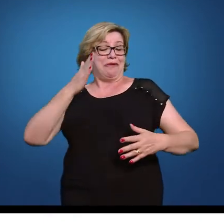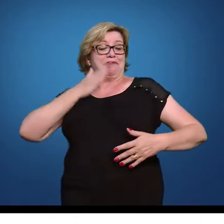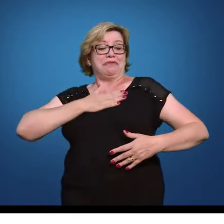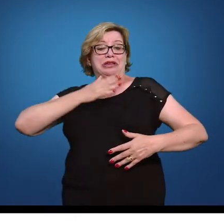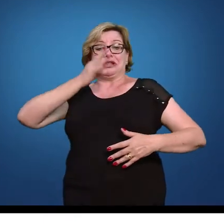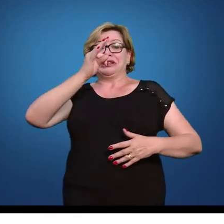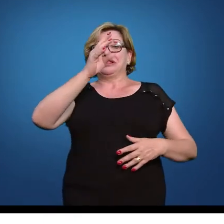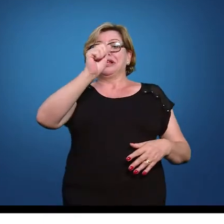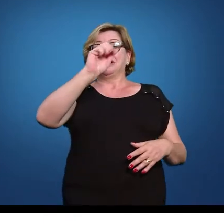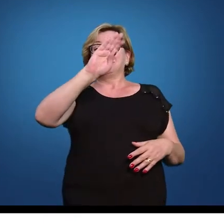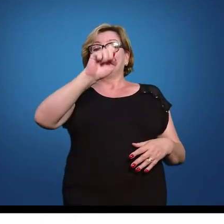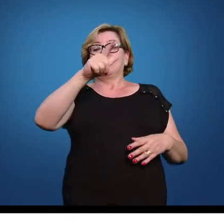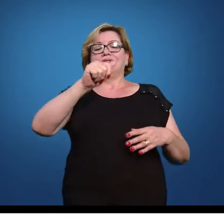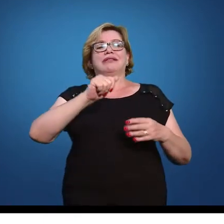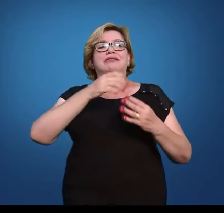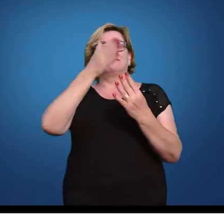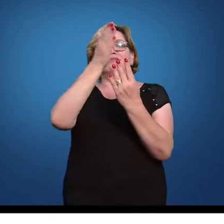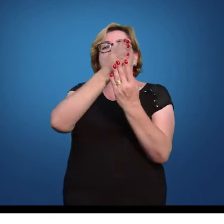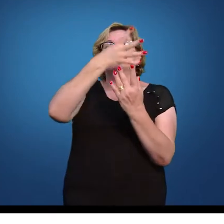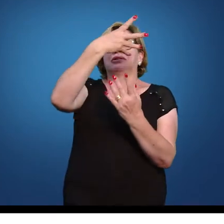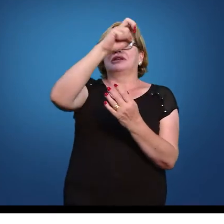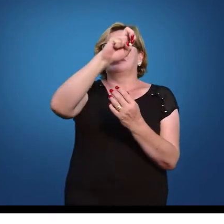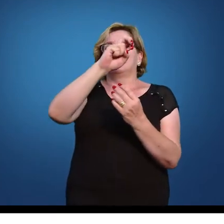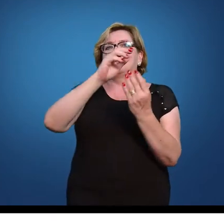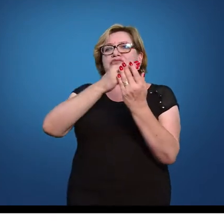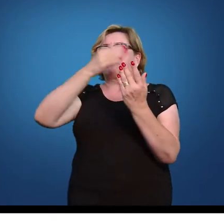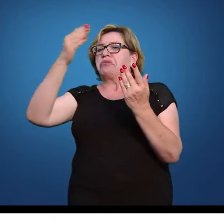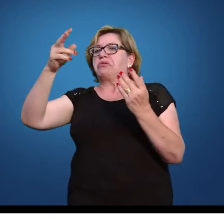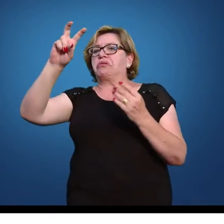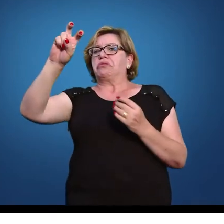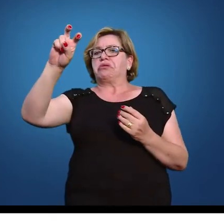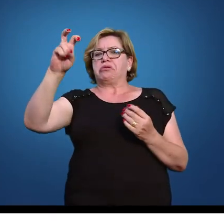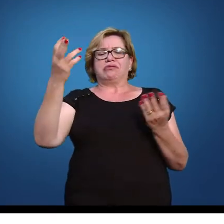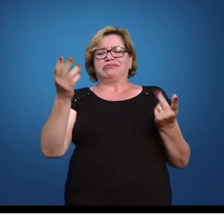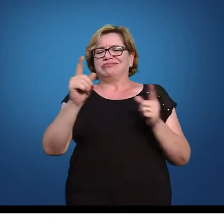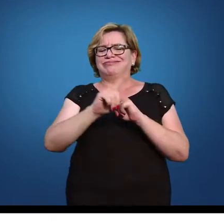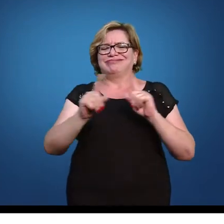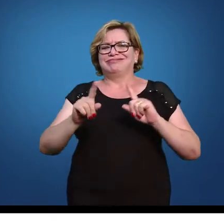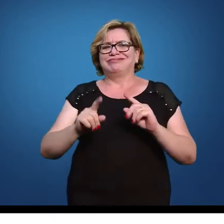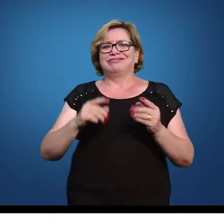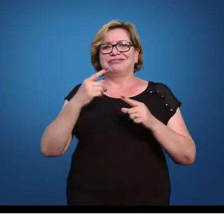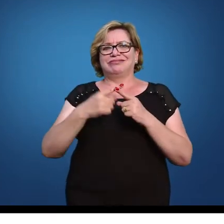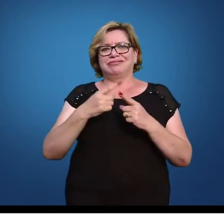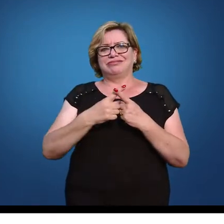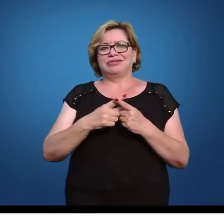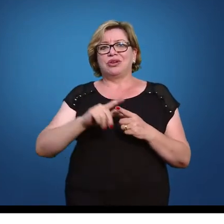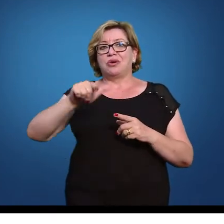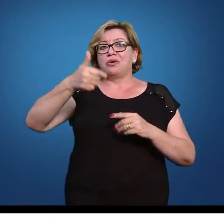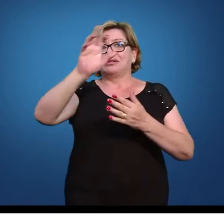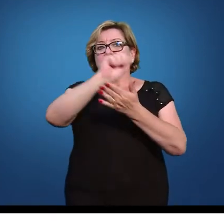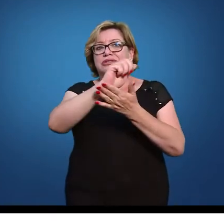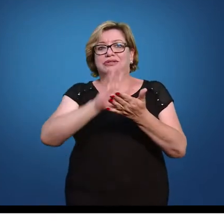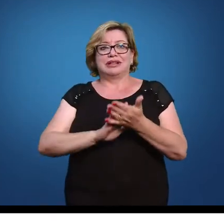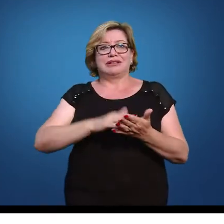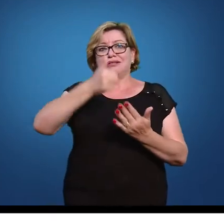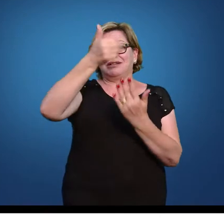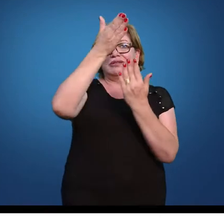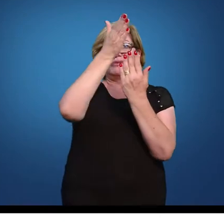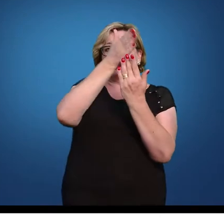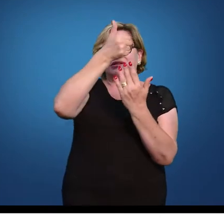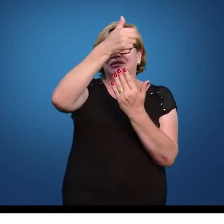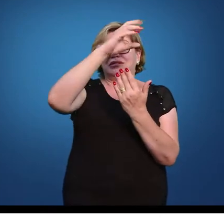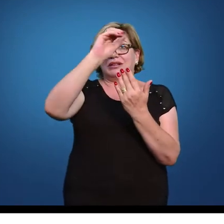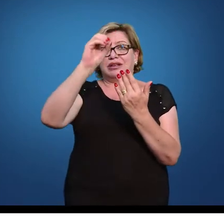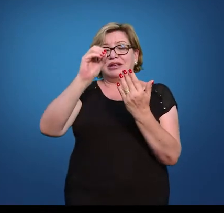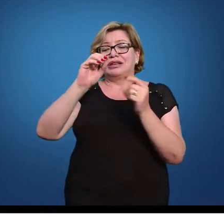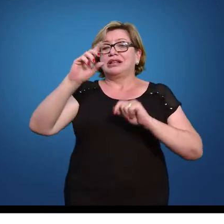minha tabela é de média 45 e dizer o padrão 5. Oh, beleza, vou usar ela direto. Não dá. Por quê? Porque o outro exercício a média vai ser 100 e o